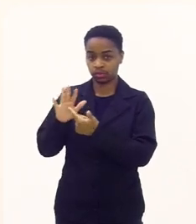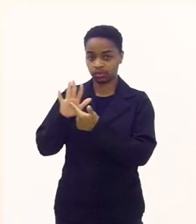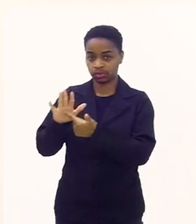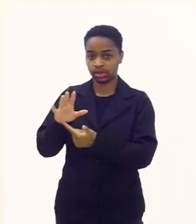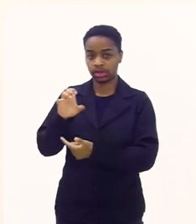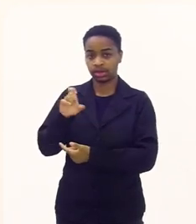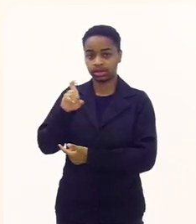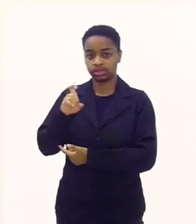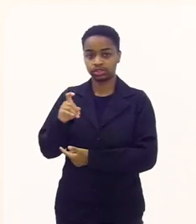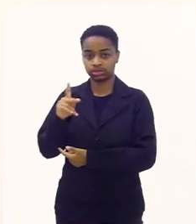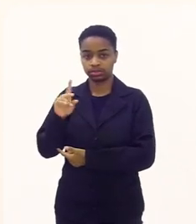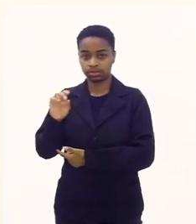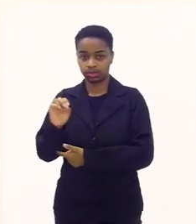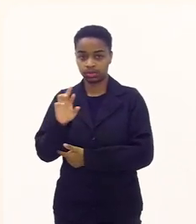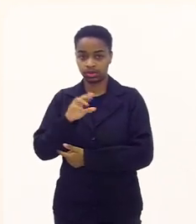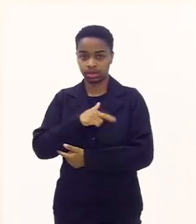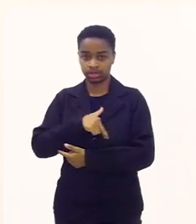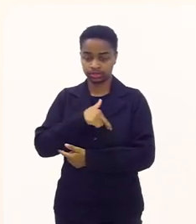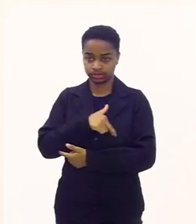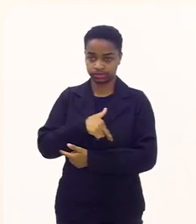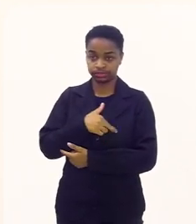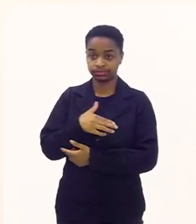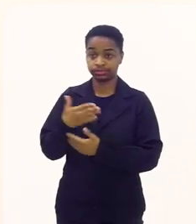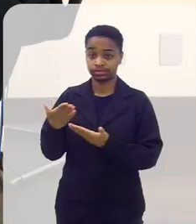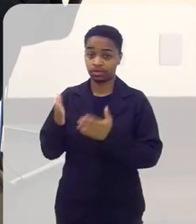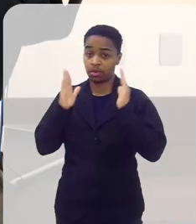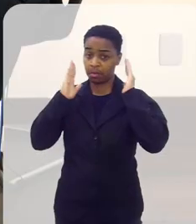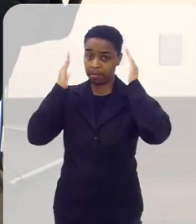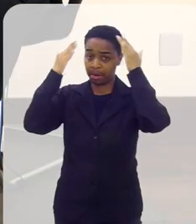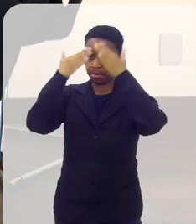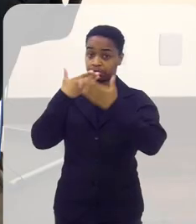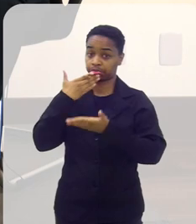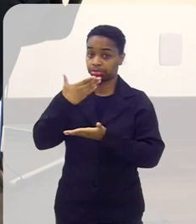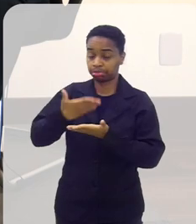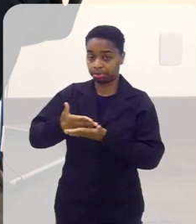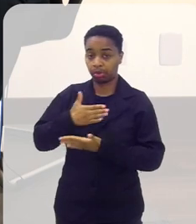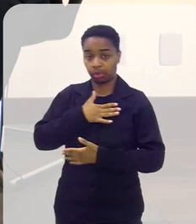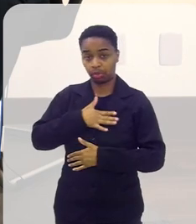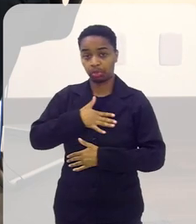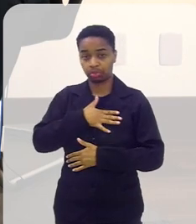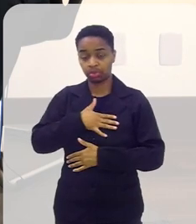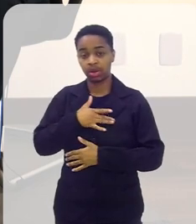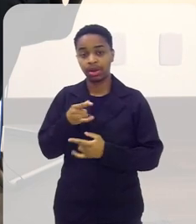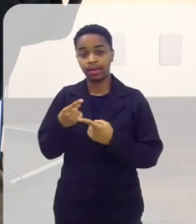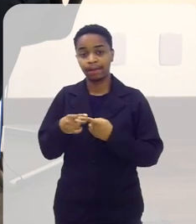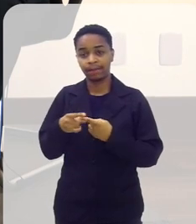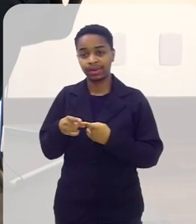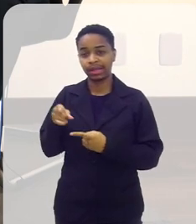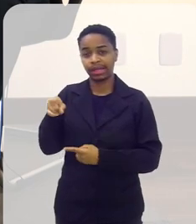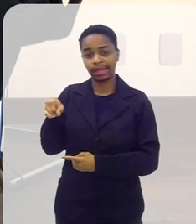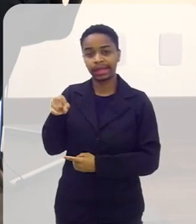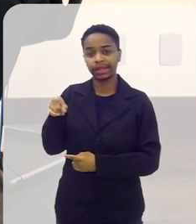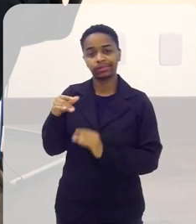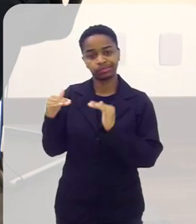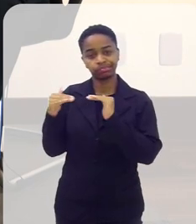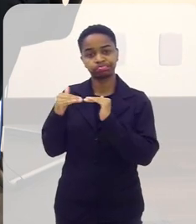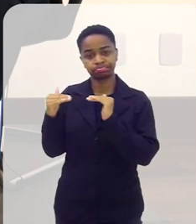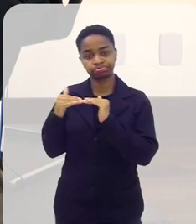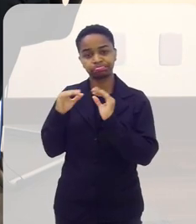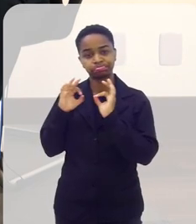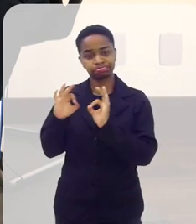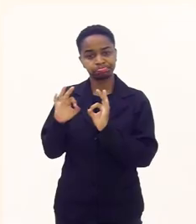levou para ele a Expo Religião que era a Expo Religião ele ficou assim encantado porque ele é